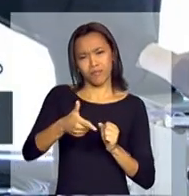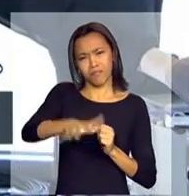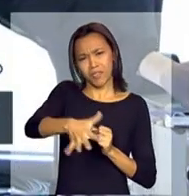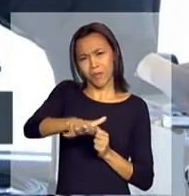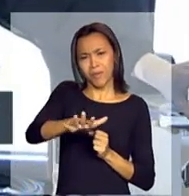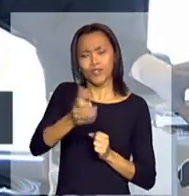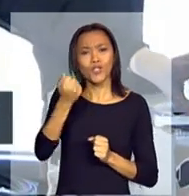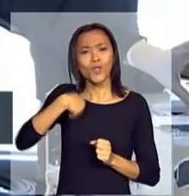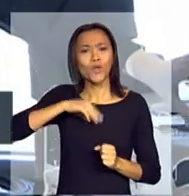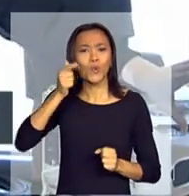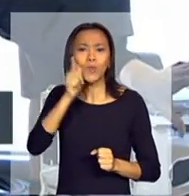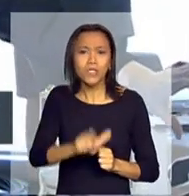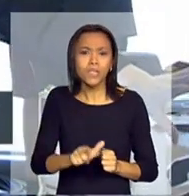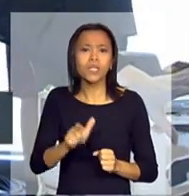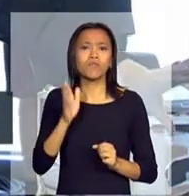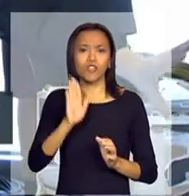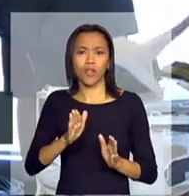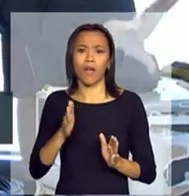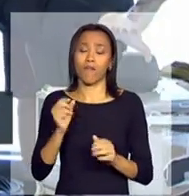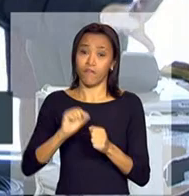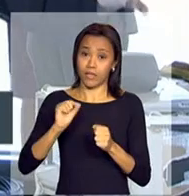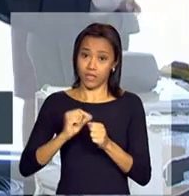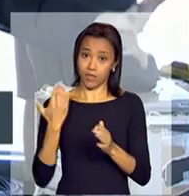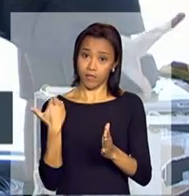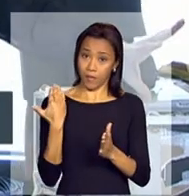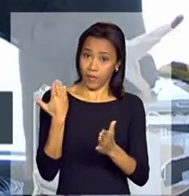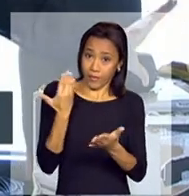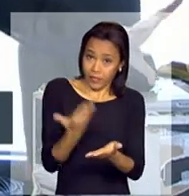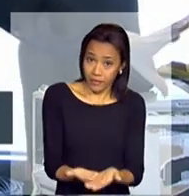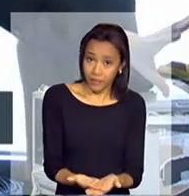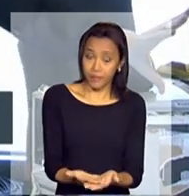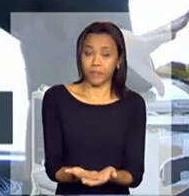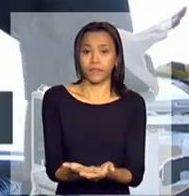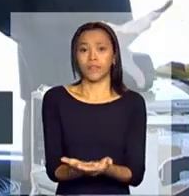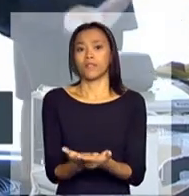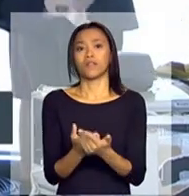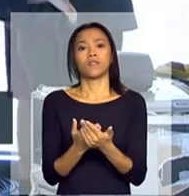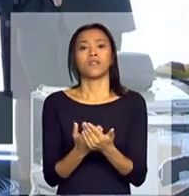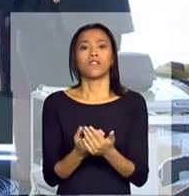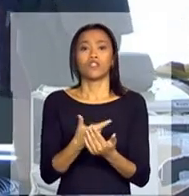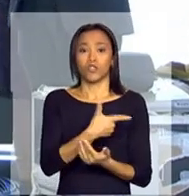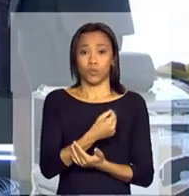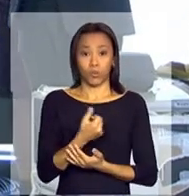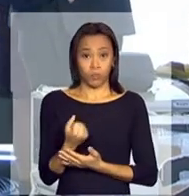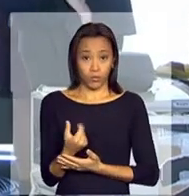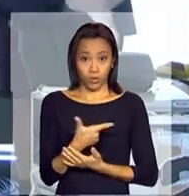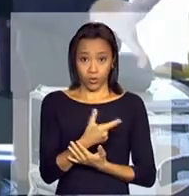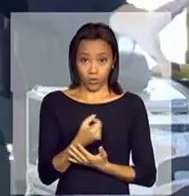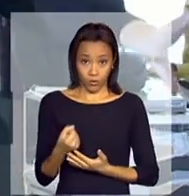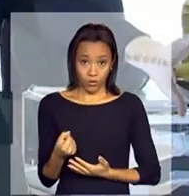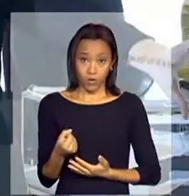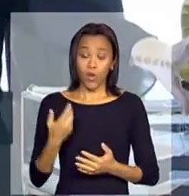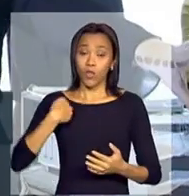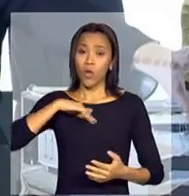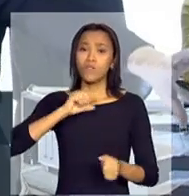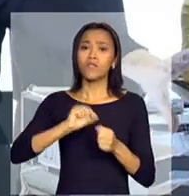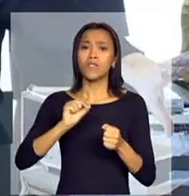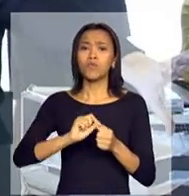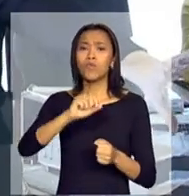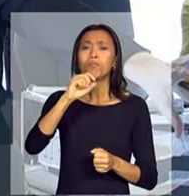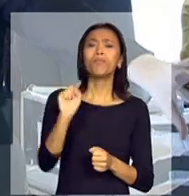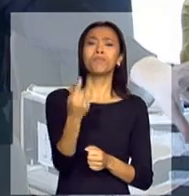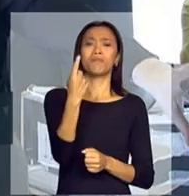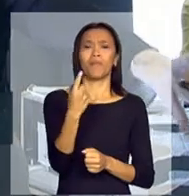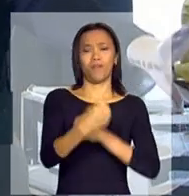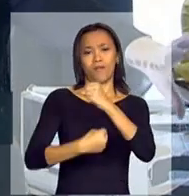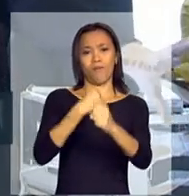do que a gente conseguia, vinha conseguindo fazer ao longo dos anos 2000. Aqui o que nós fizemos no primeiro ano do